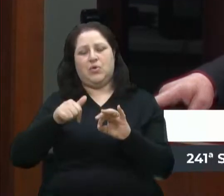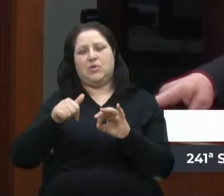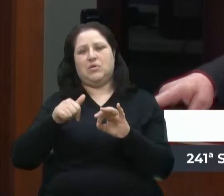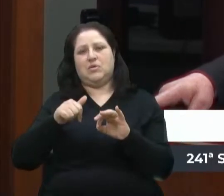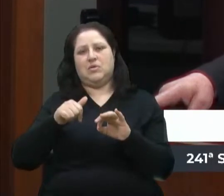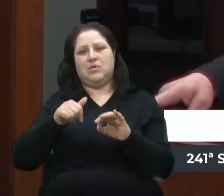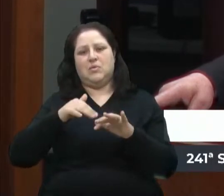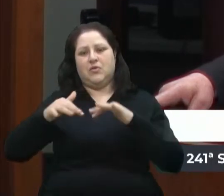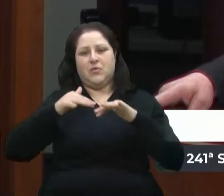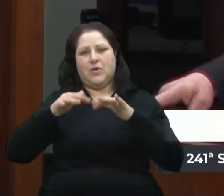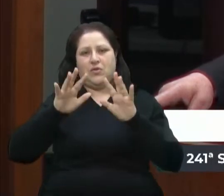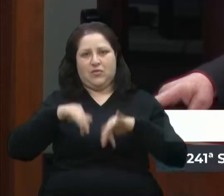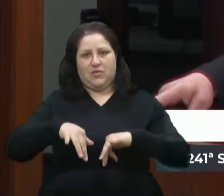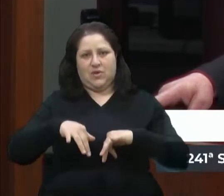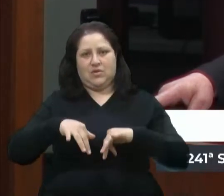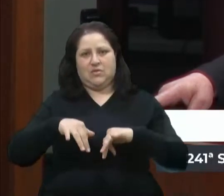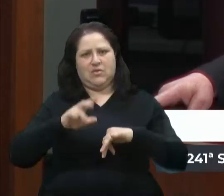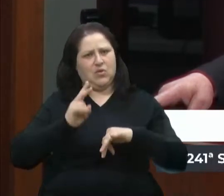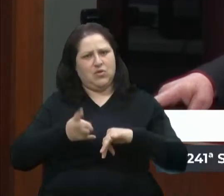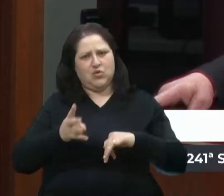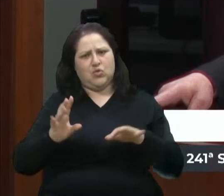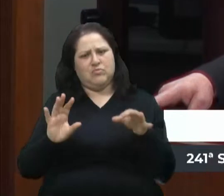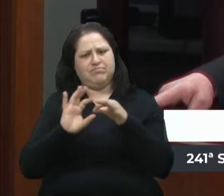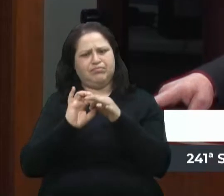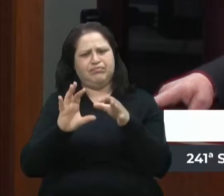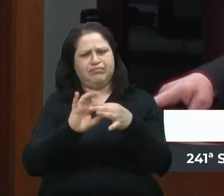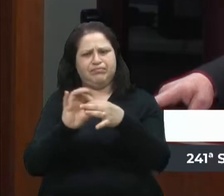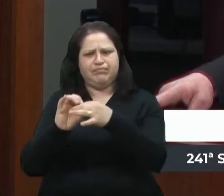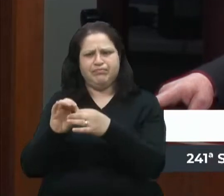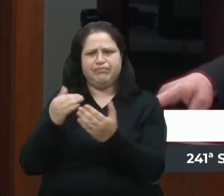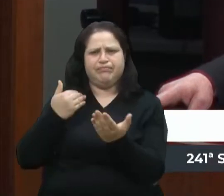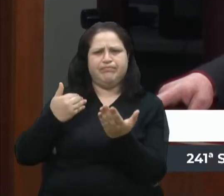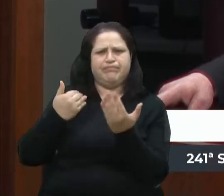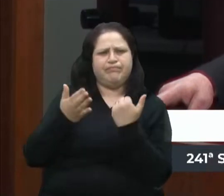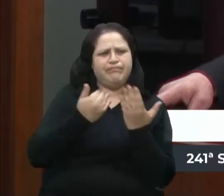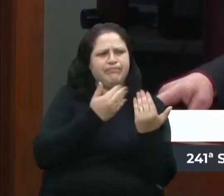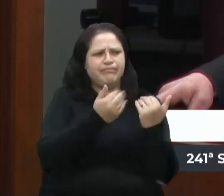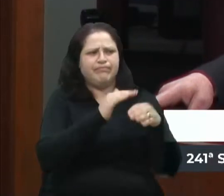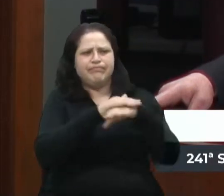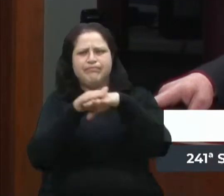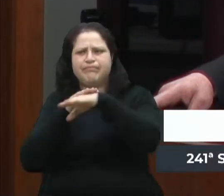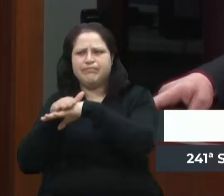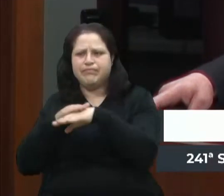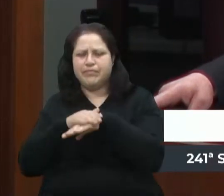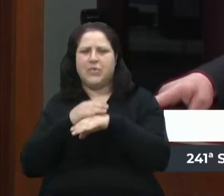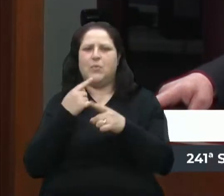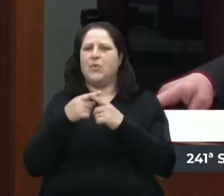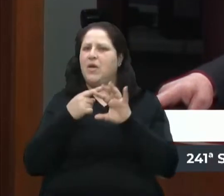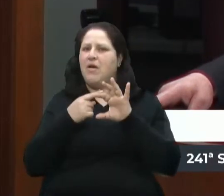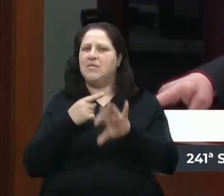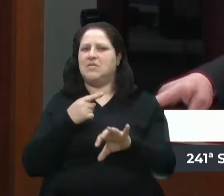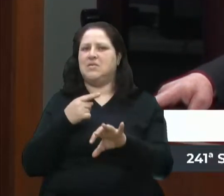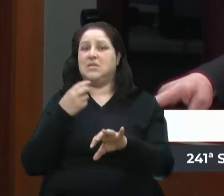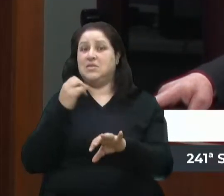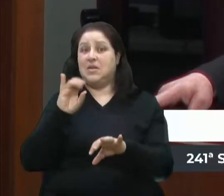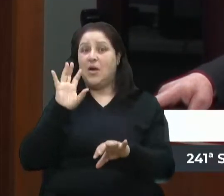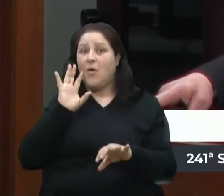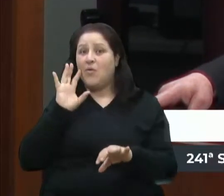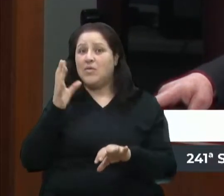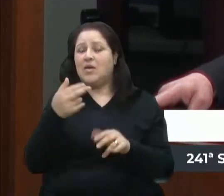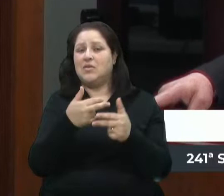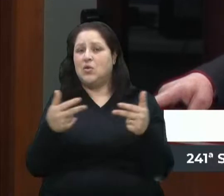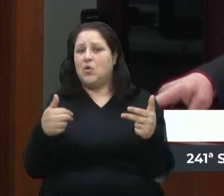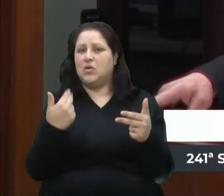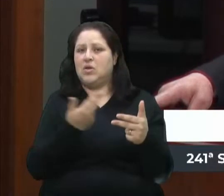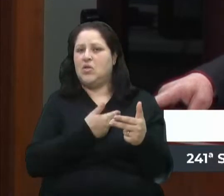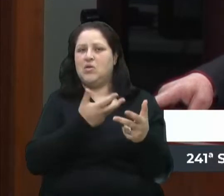unidos. Continuem conversando entre si. porque é desta forma que se acontecer aquilo que nós